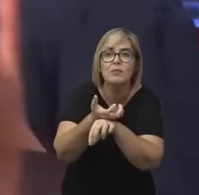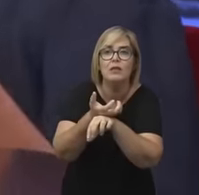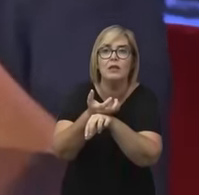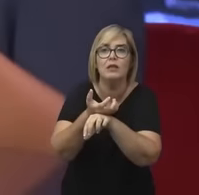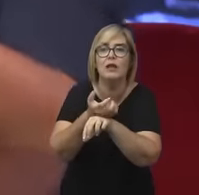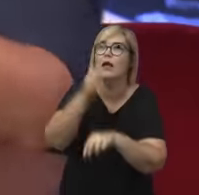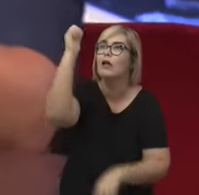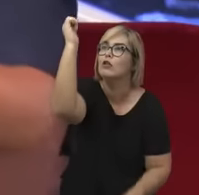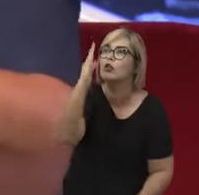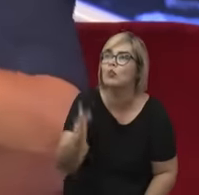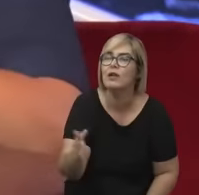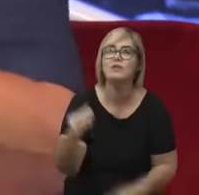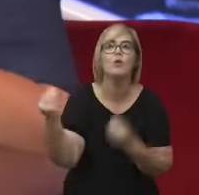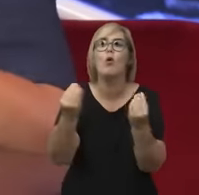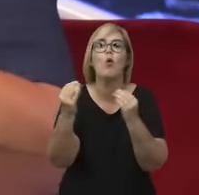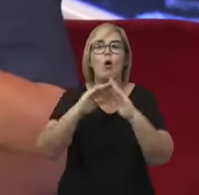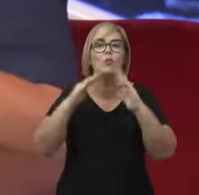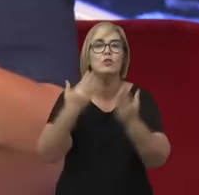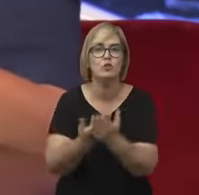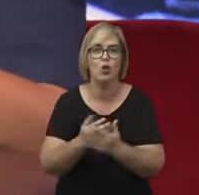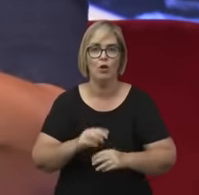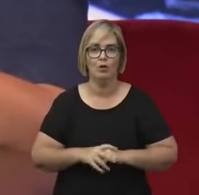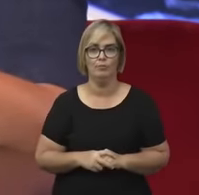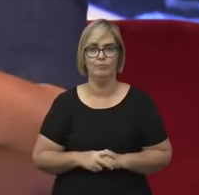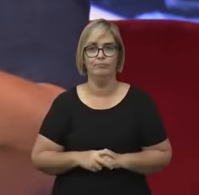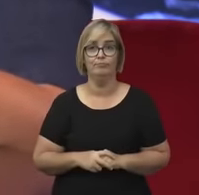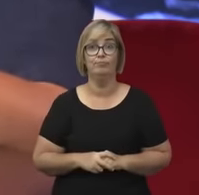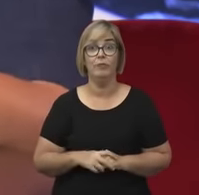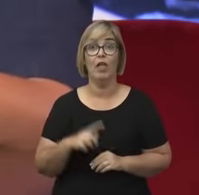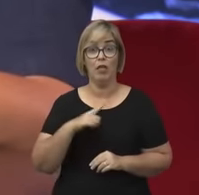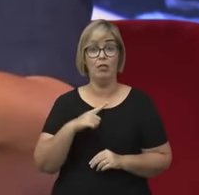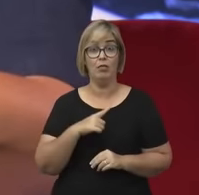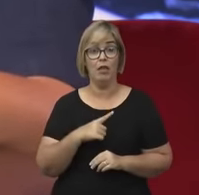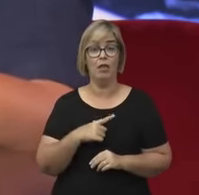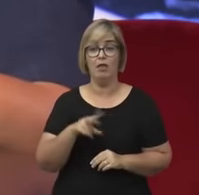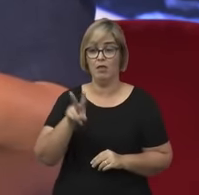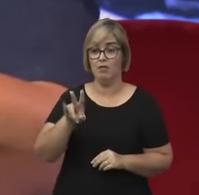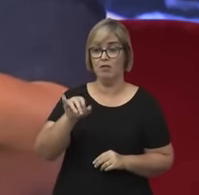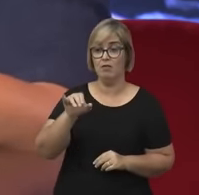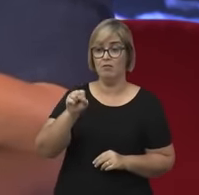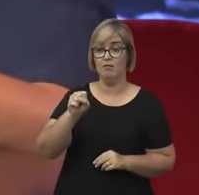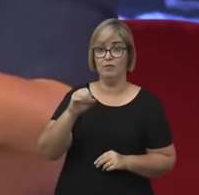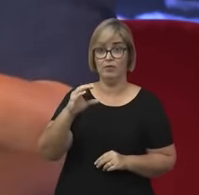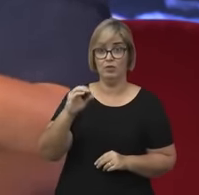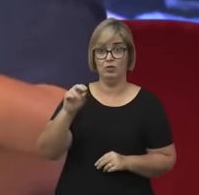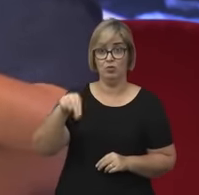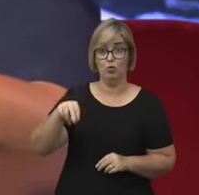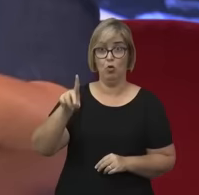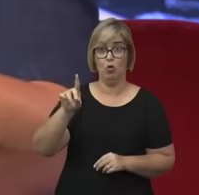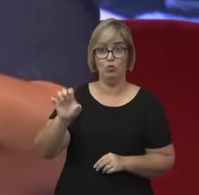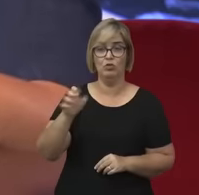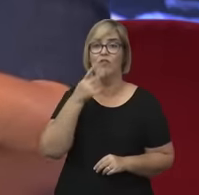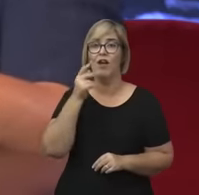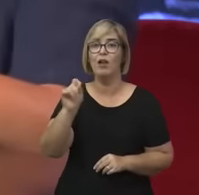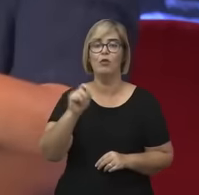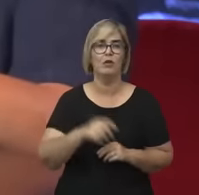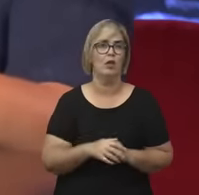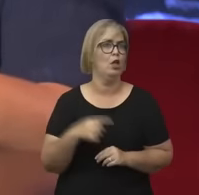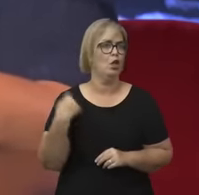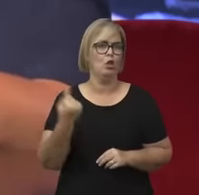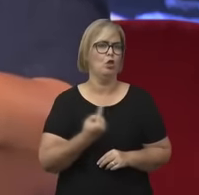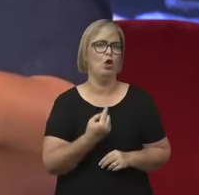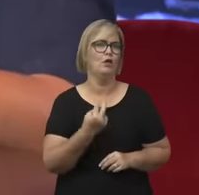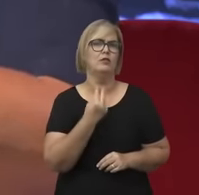E aí tem uma passagem que é assim, o Visconde Cairu diz, nós não podemos importar ideias, porque o